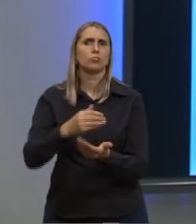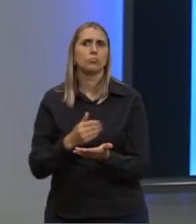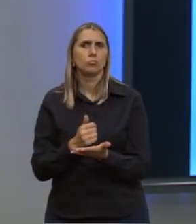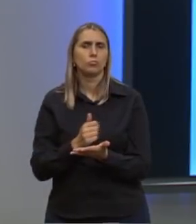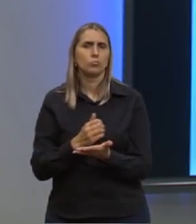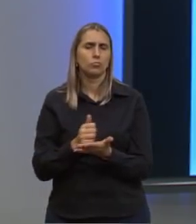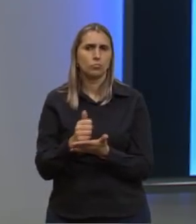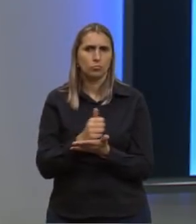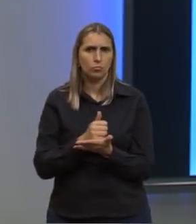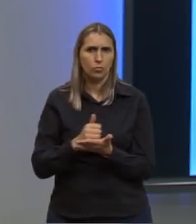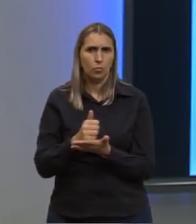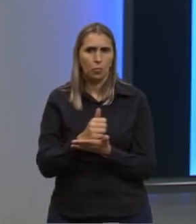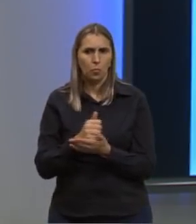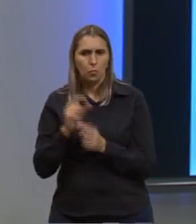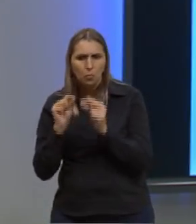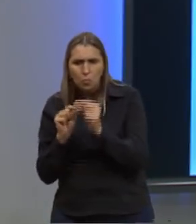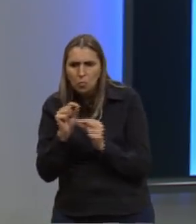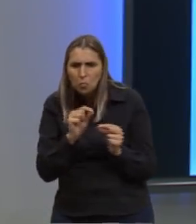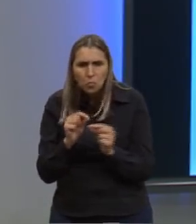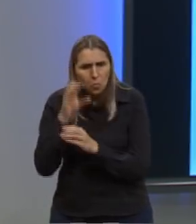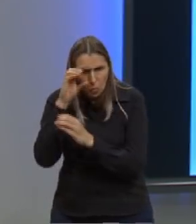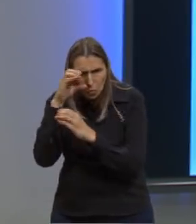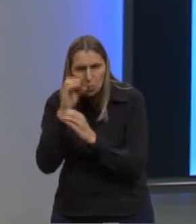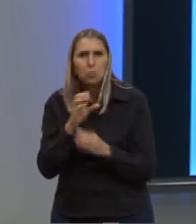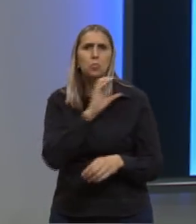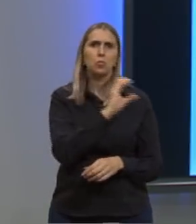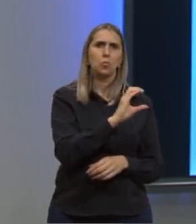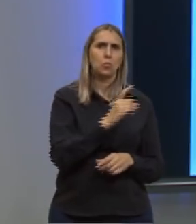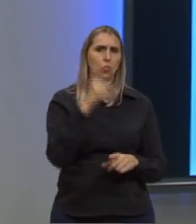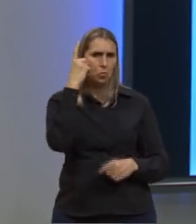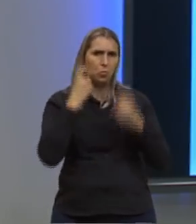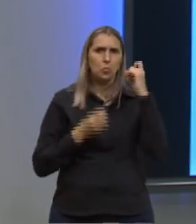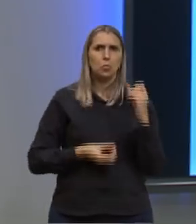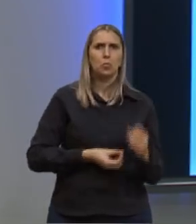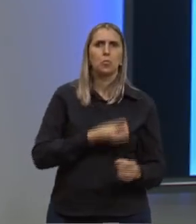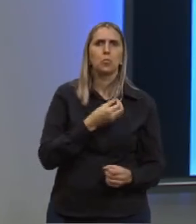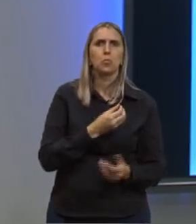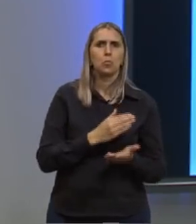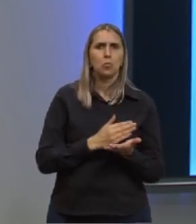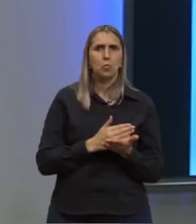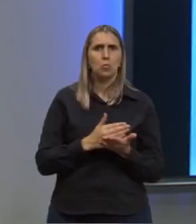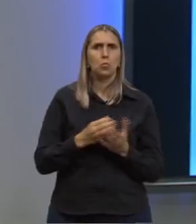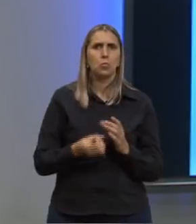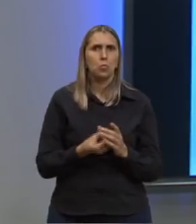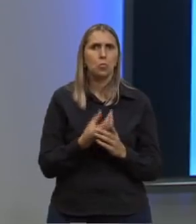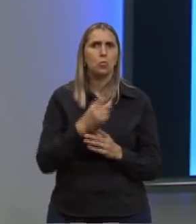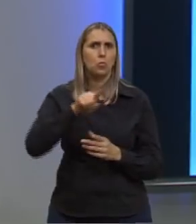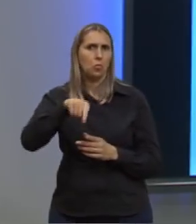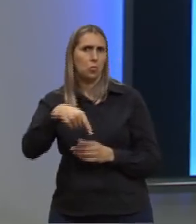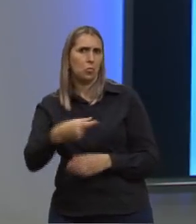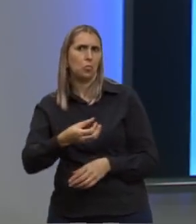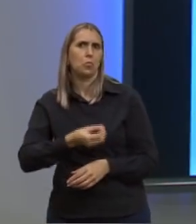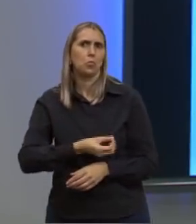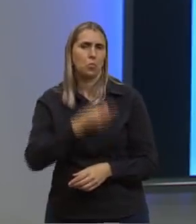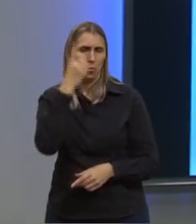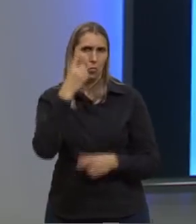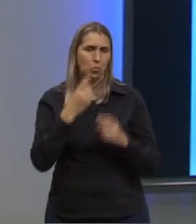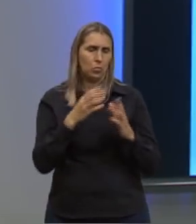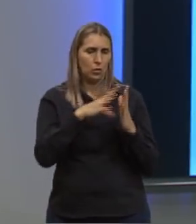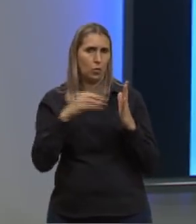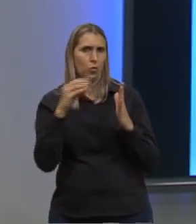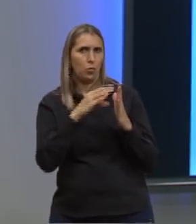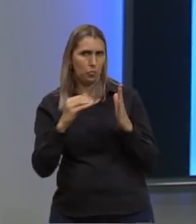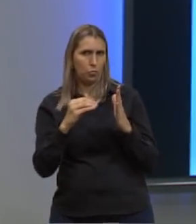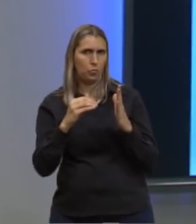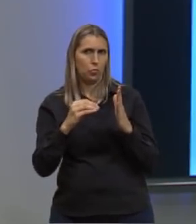de micro-organismos. C. O ser vivo é oriundo da reprodução